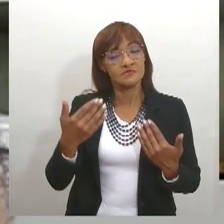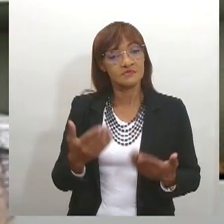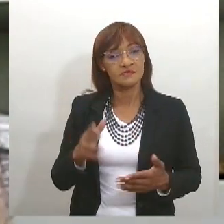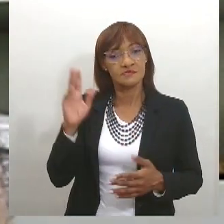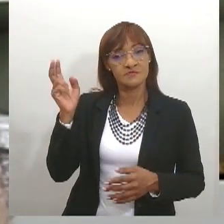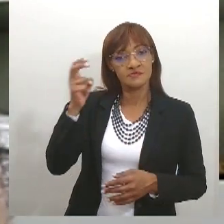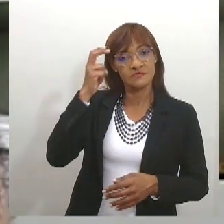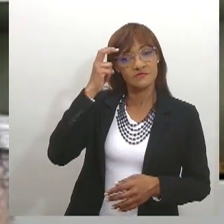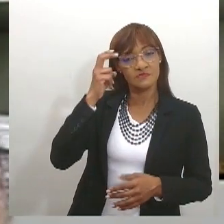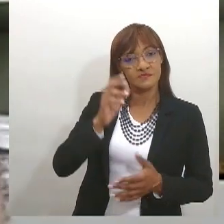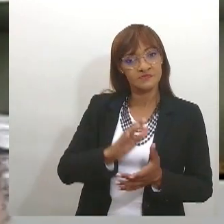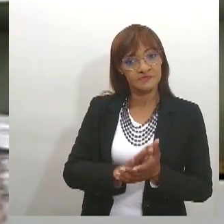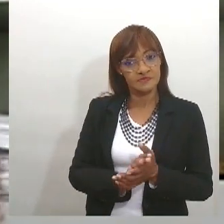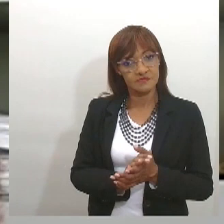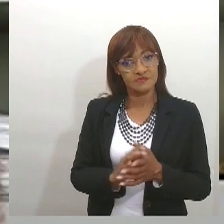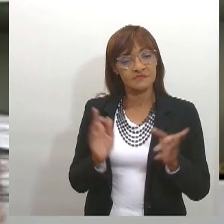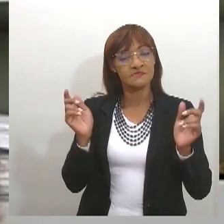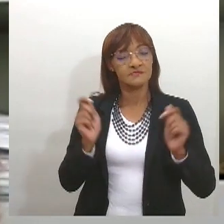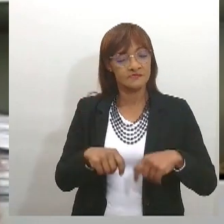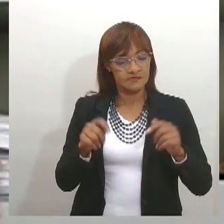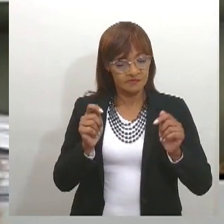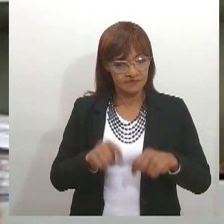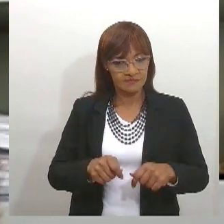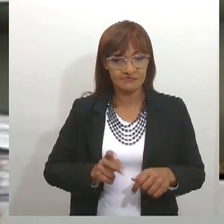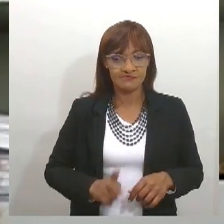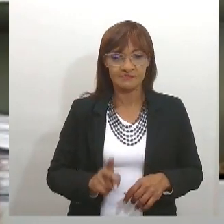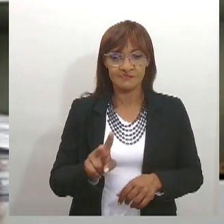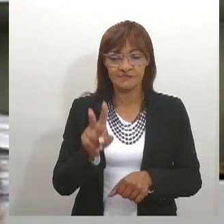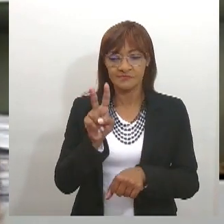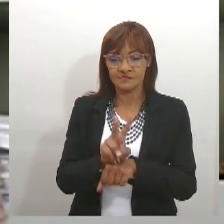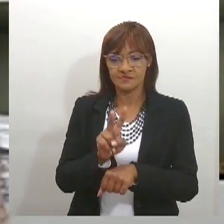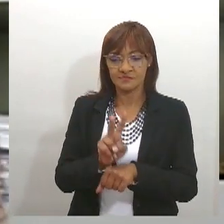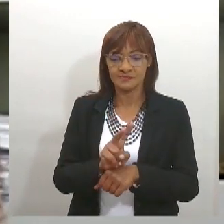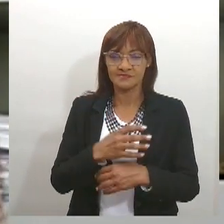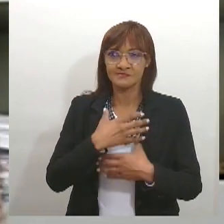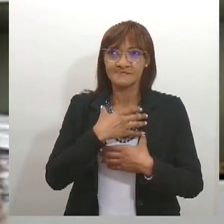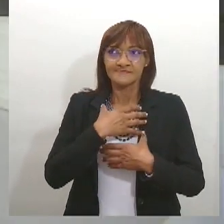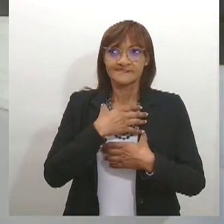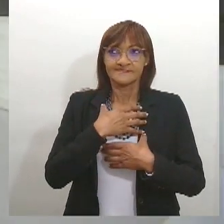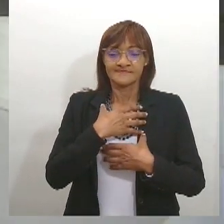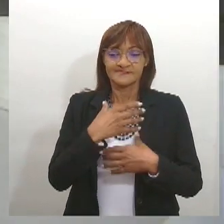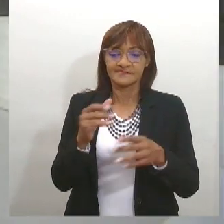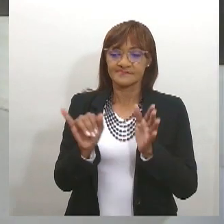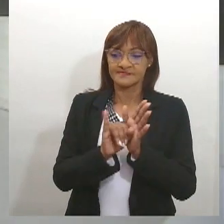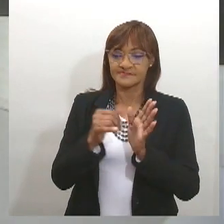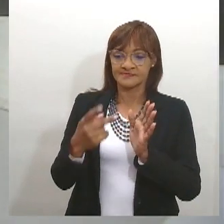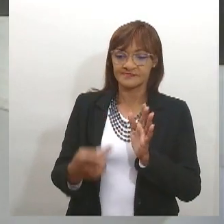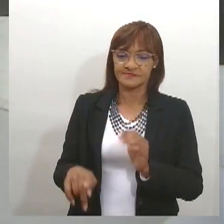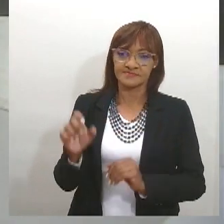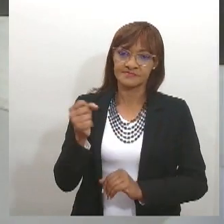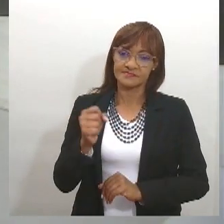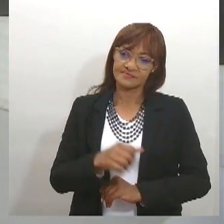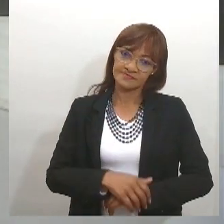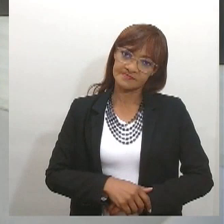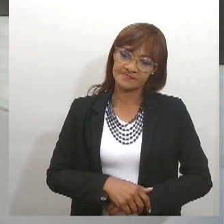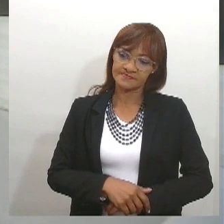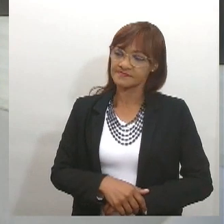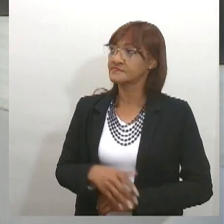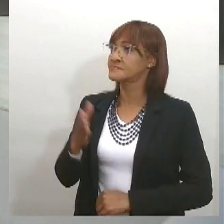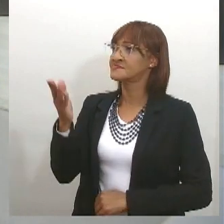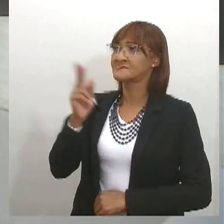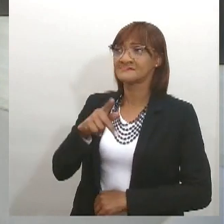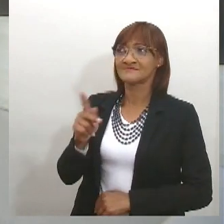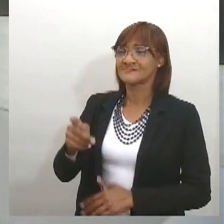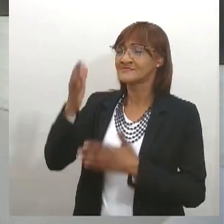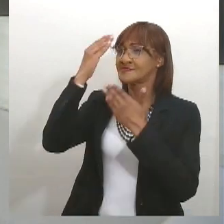cativar o nosso sentimento de pertença, nossa sergiponidade. Professor, eu queria muito agradecer a sua participação aqui no